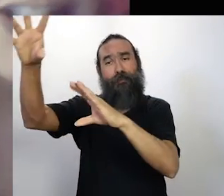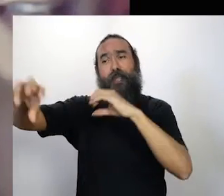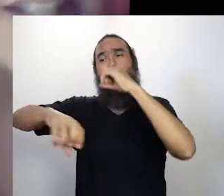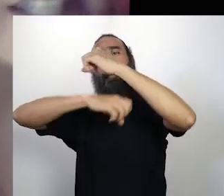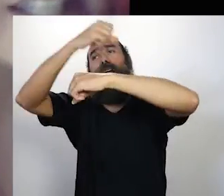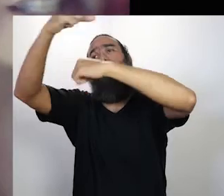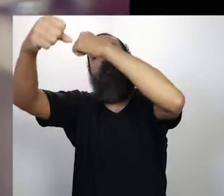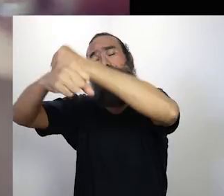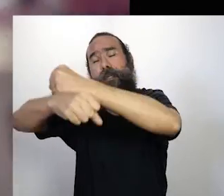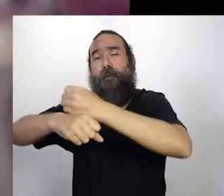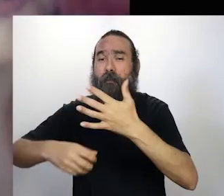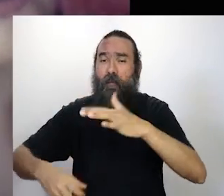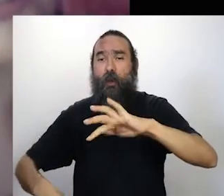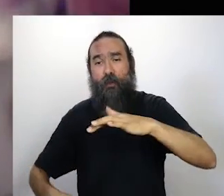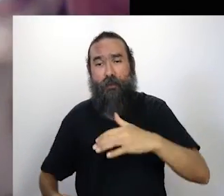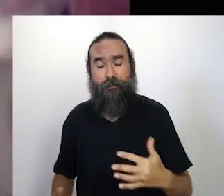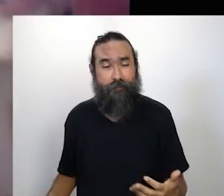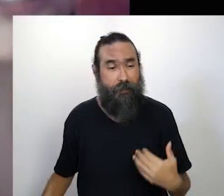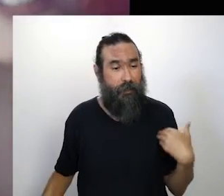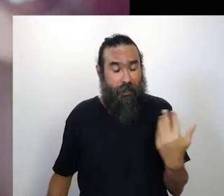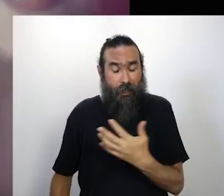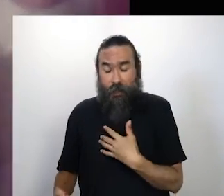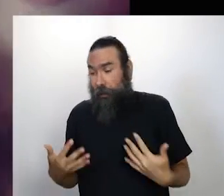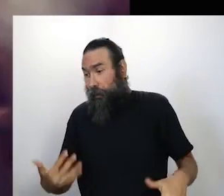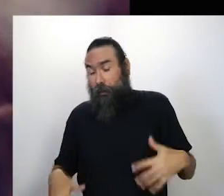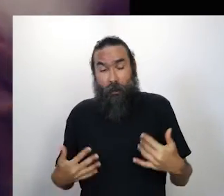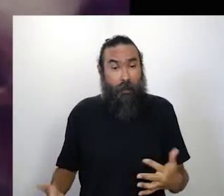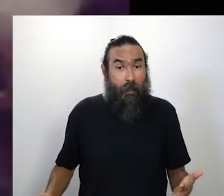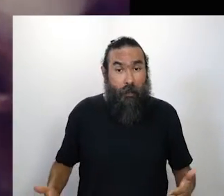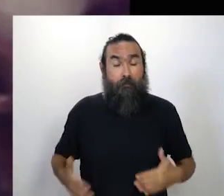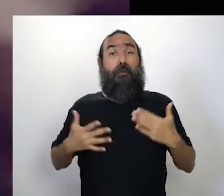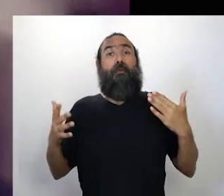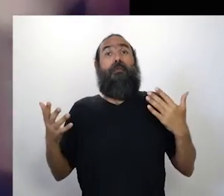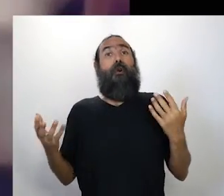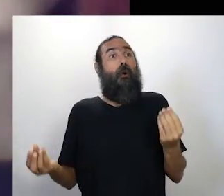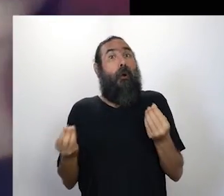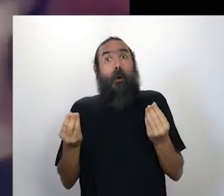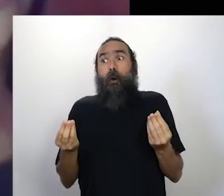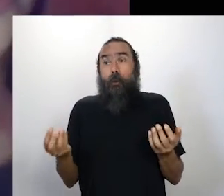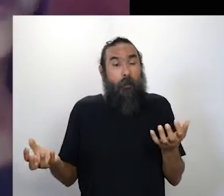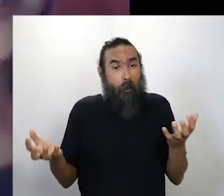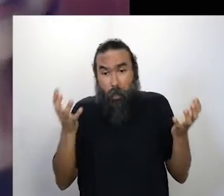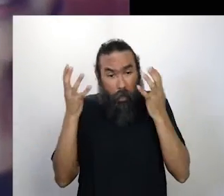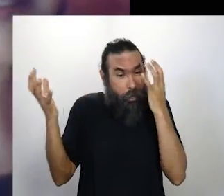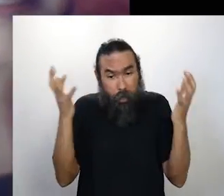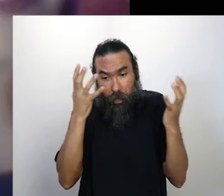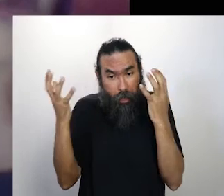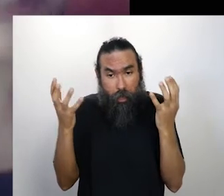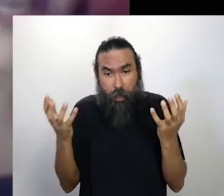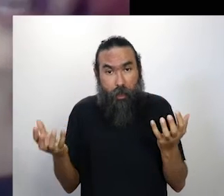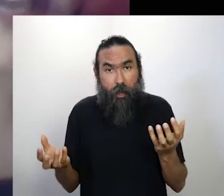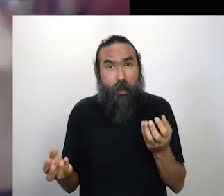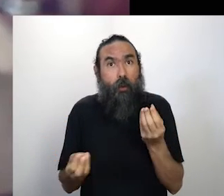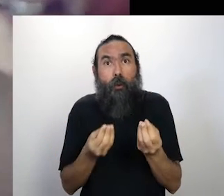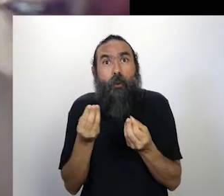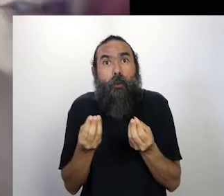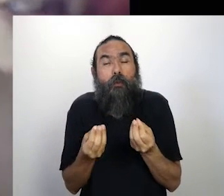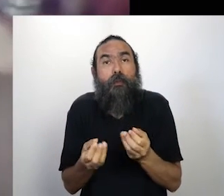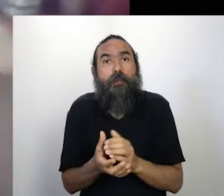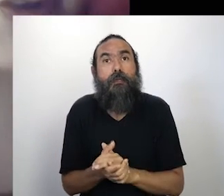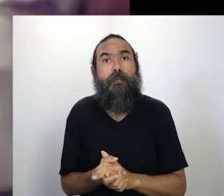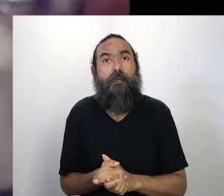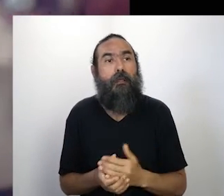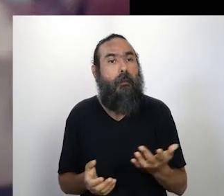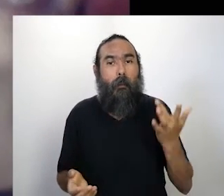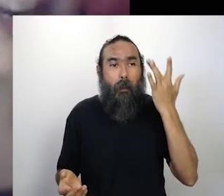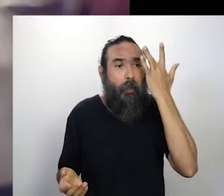vida da gente, né? A gente se sente totalmente perdido, né? Um pouco fora do eixo, assim, a gente não